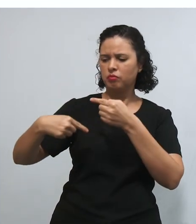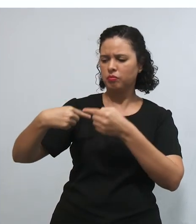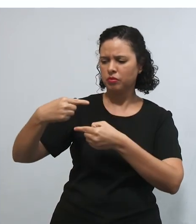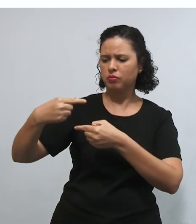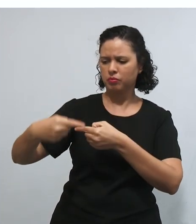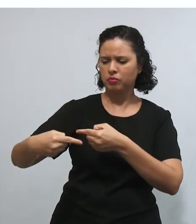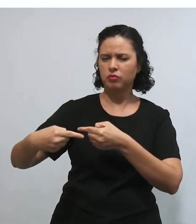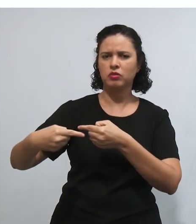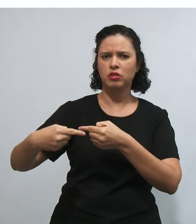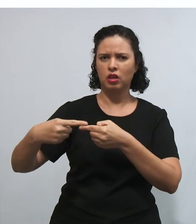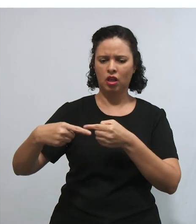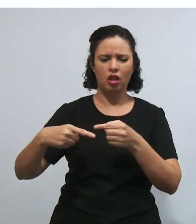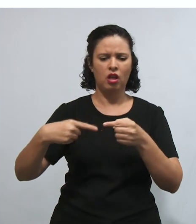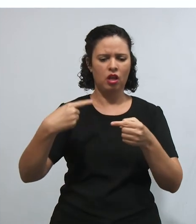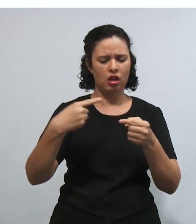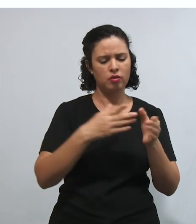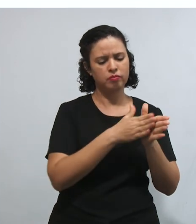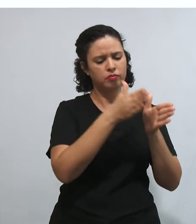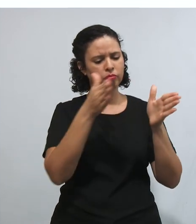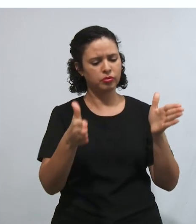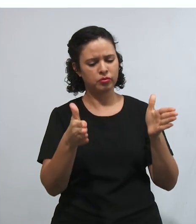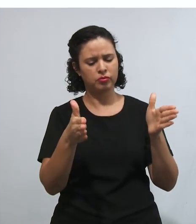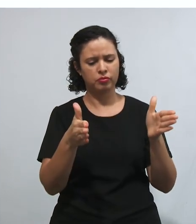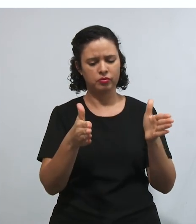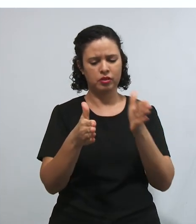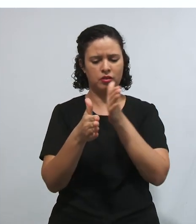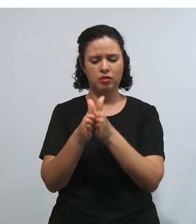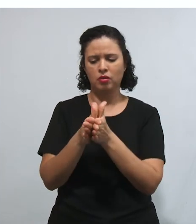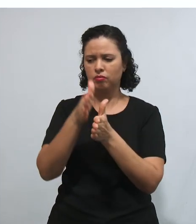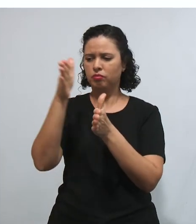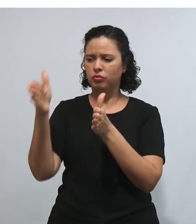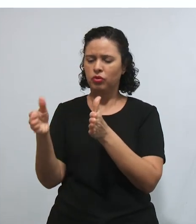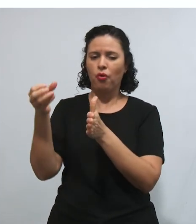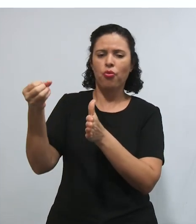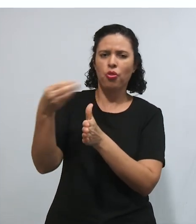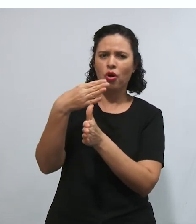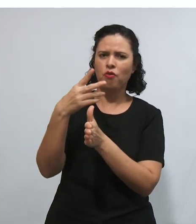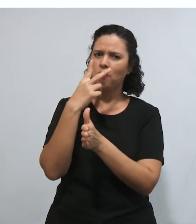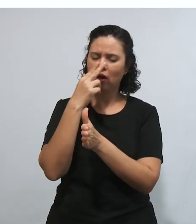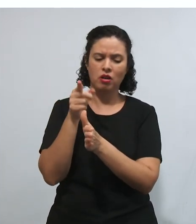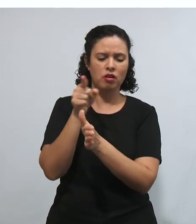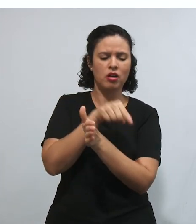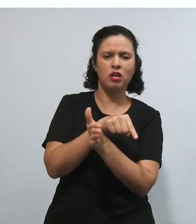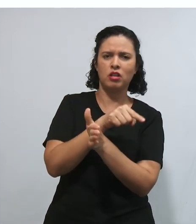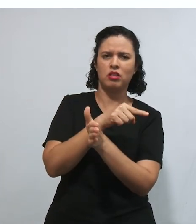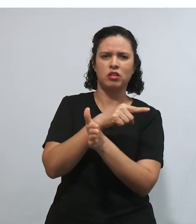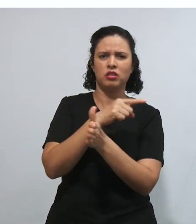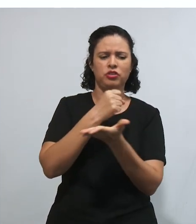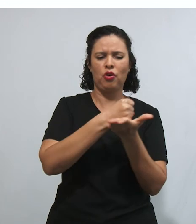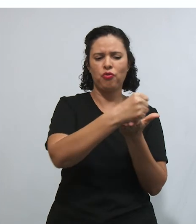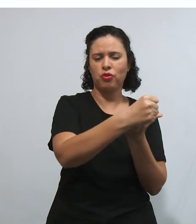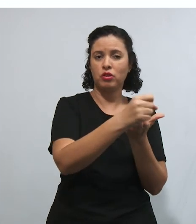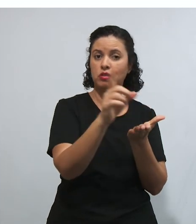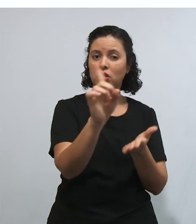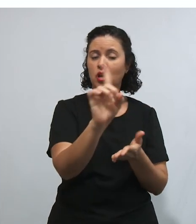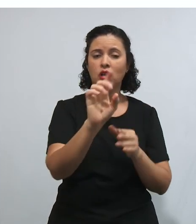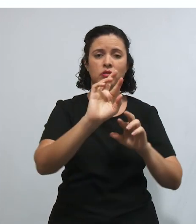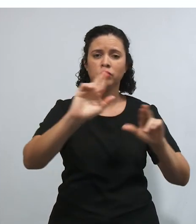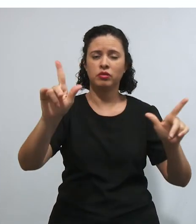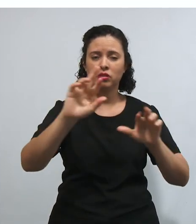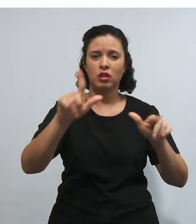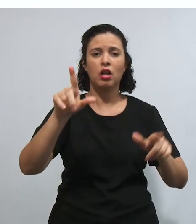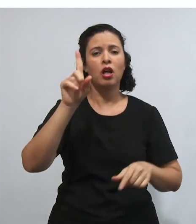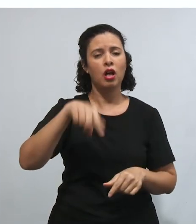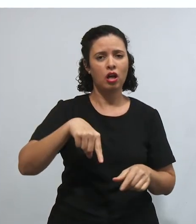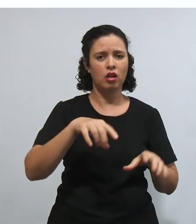como se acabássemos geração e nascesse outra, acabássemos geração e nascesse outra. E não é essa a ideia, a ideia é são